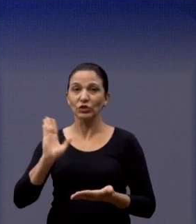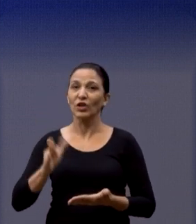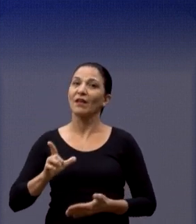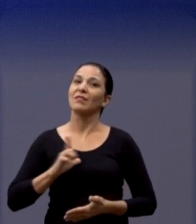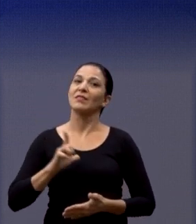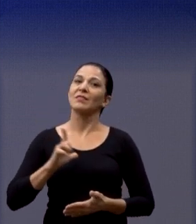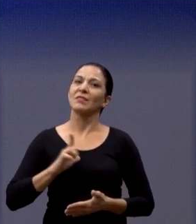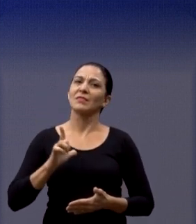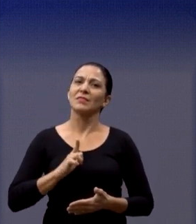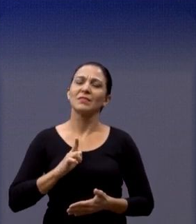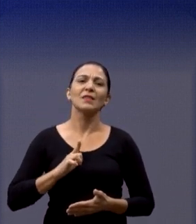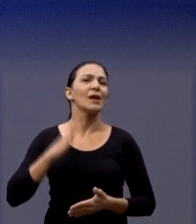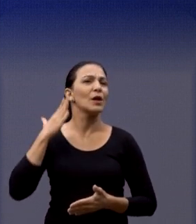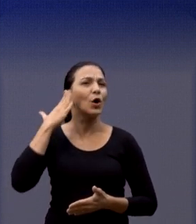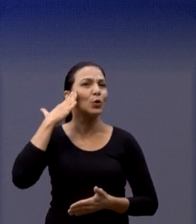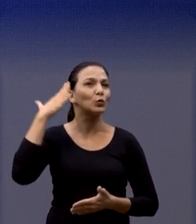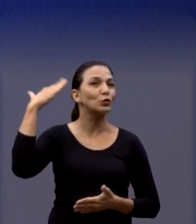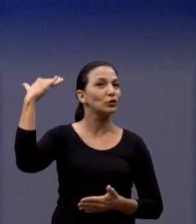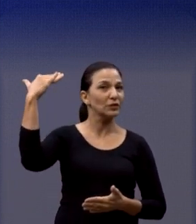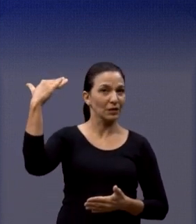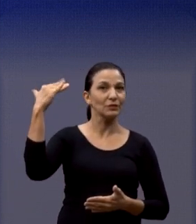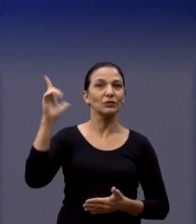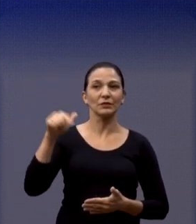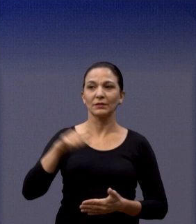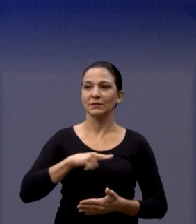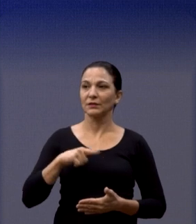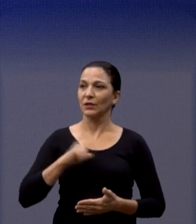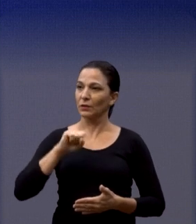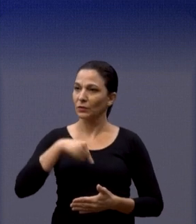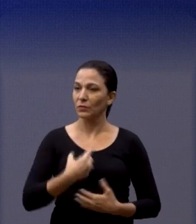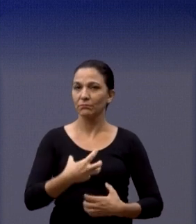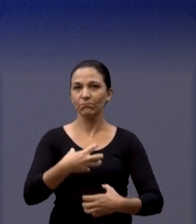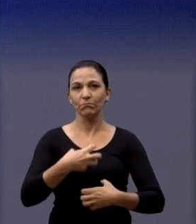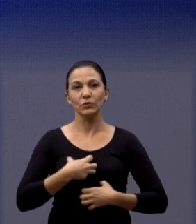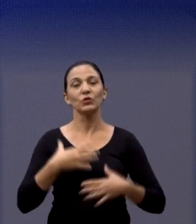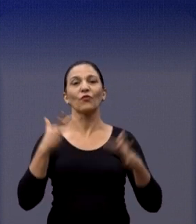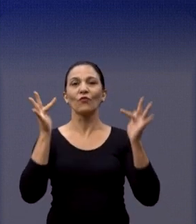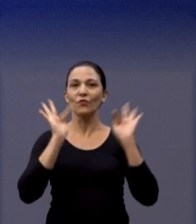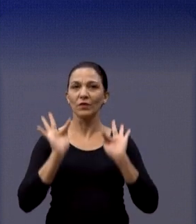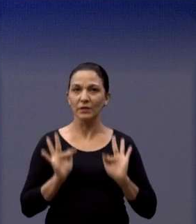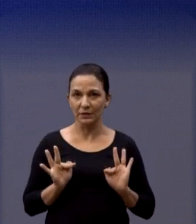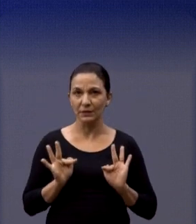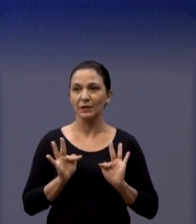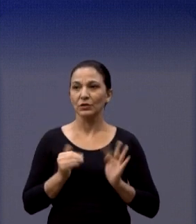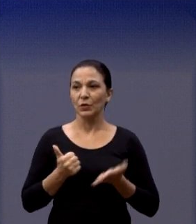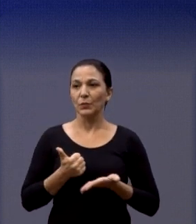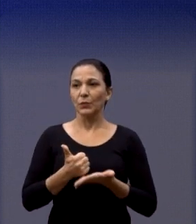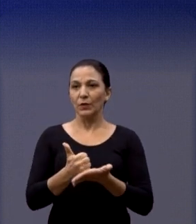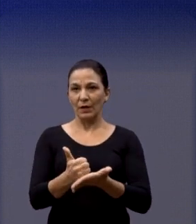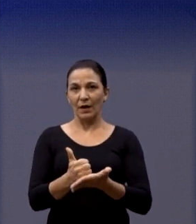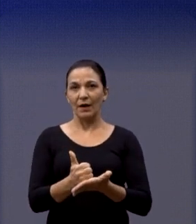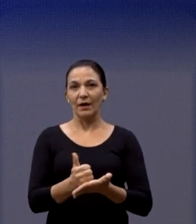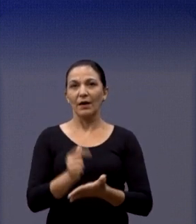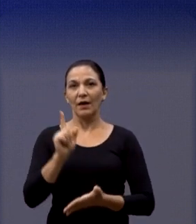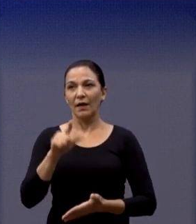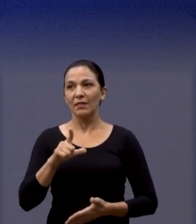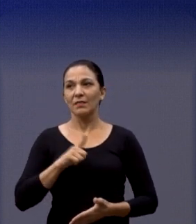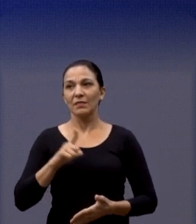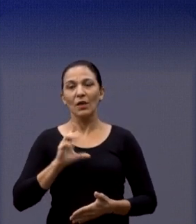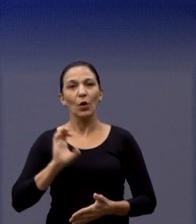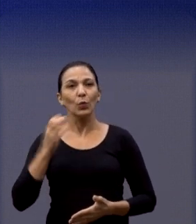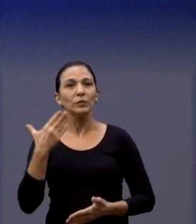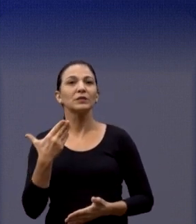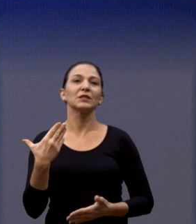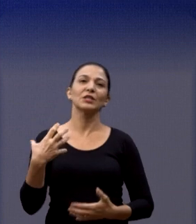forma gigantesca. Então, isso nos traz muita alegria de poder ter contribuído de alguma forma para que isso pudesse